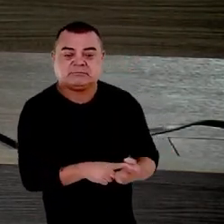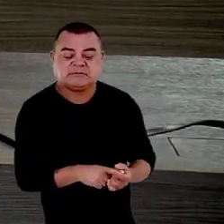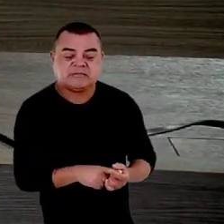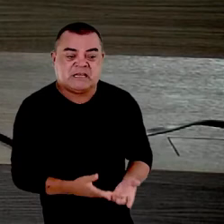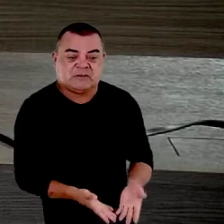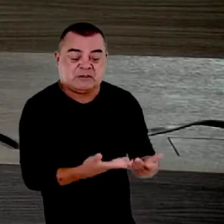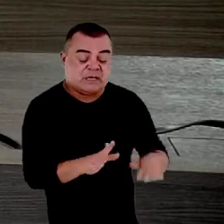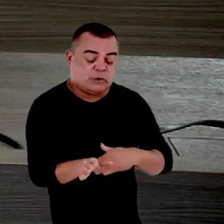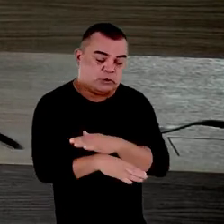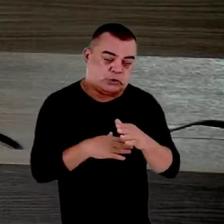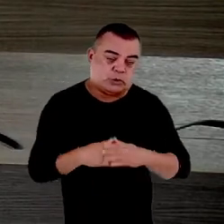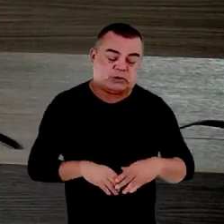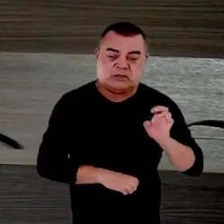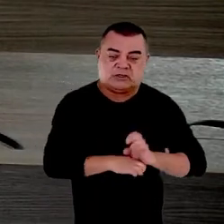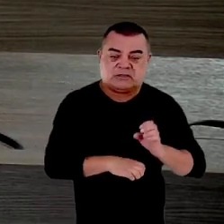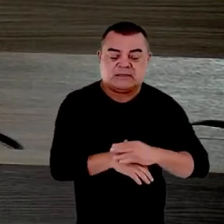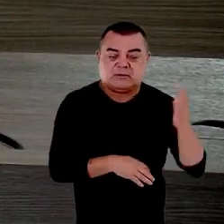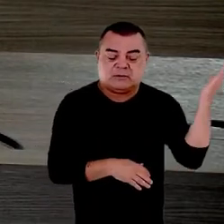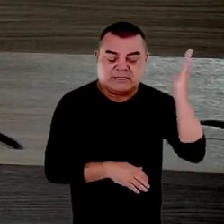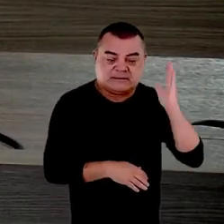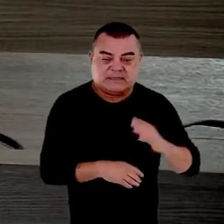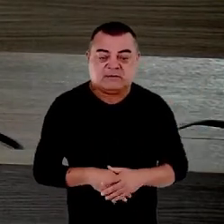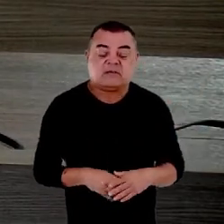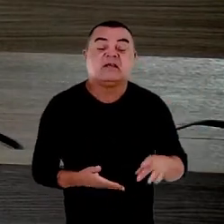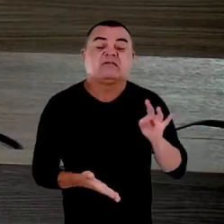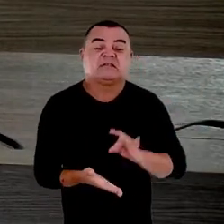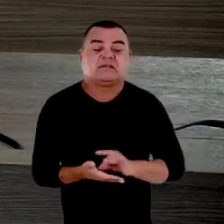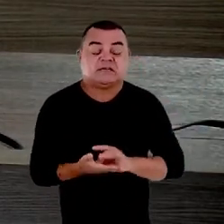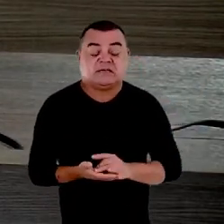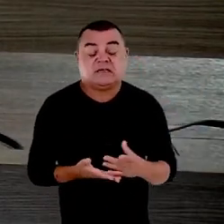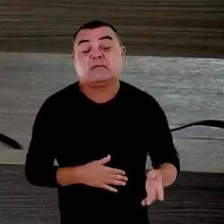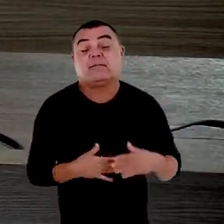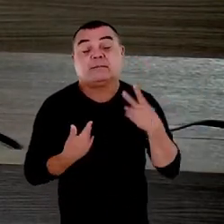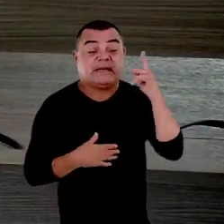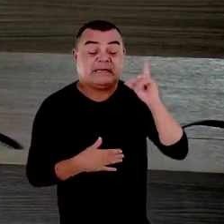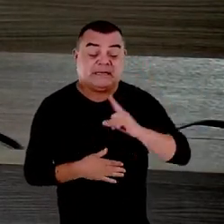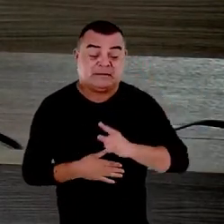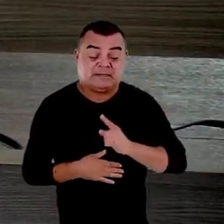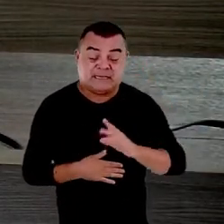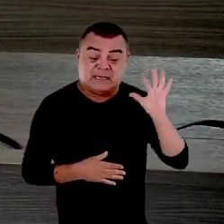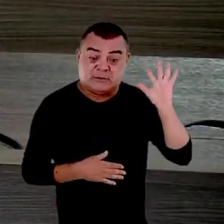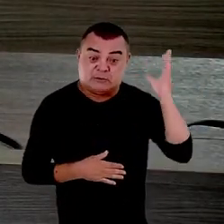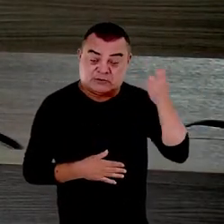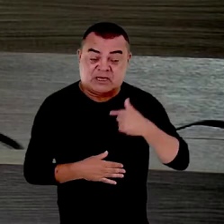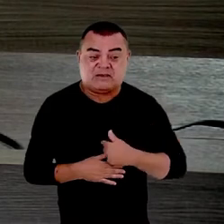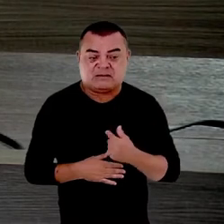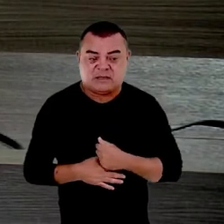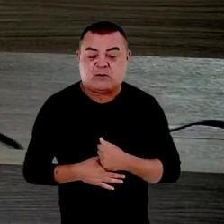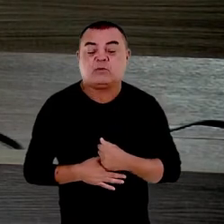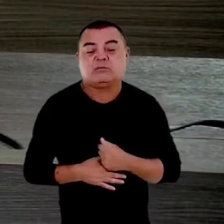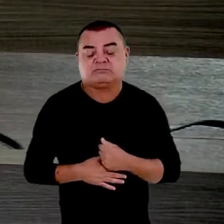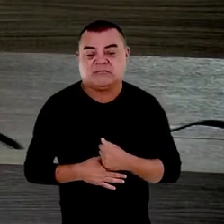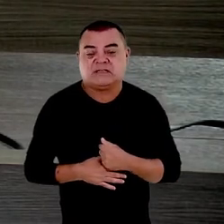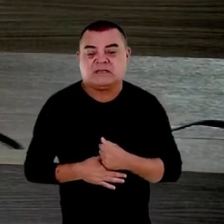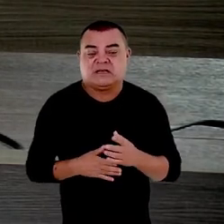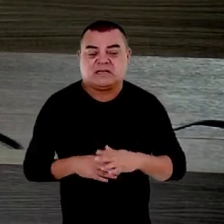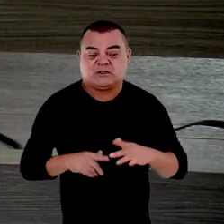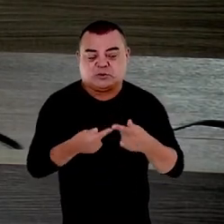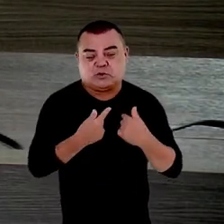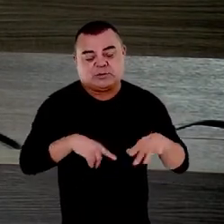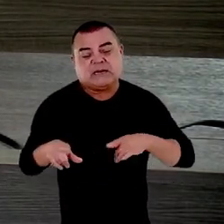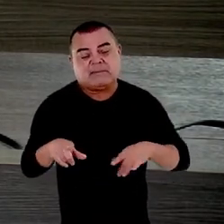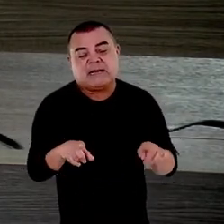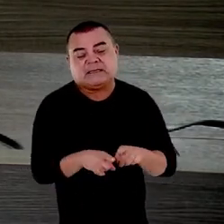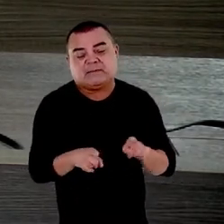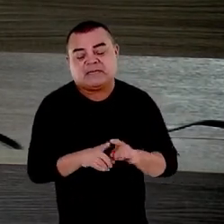Estado brasileiro mas verdadeiramente no sentido de se obter soluções eu acho que tanto o grupo de trabalho como